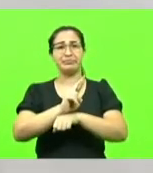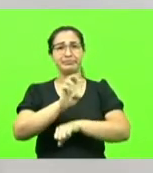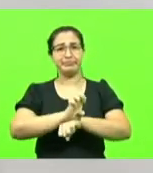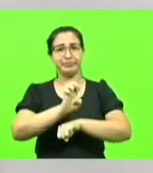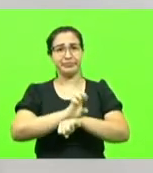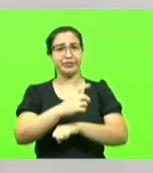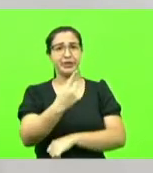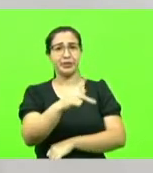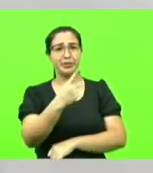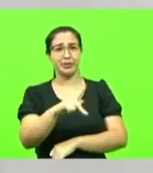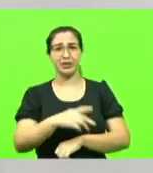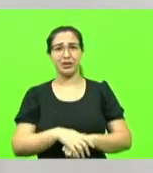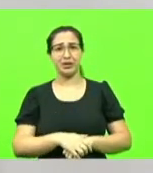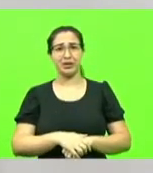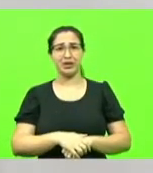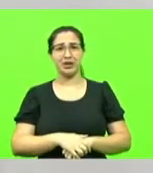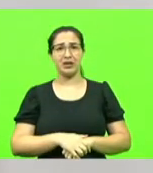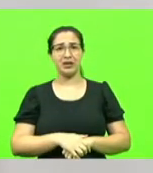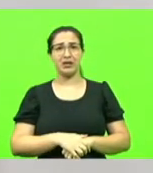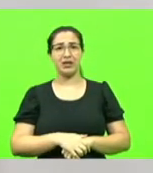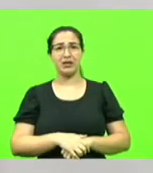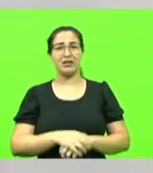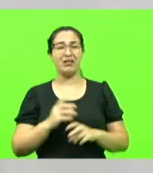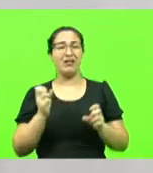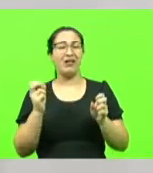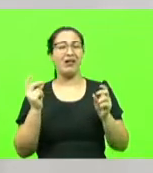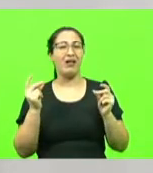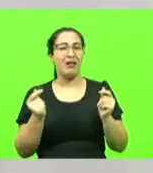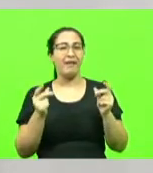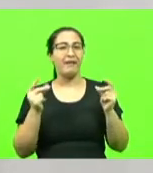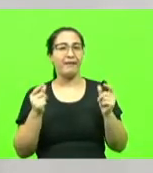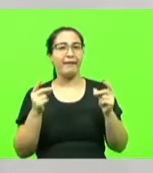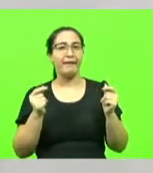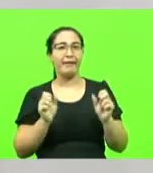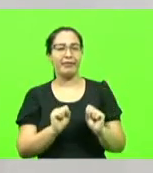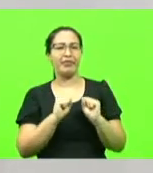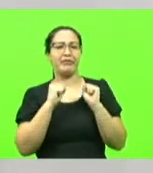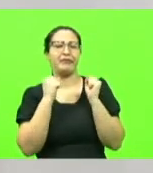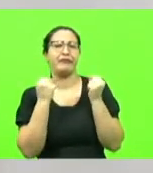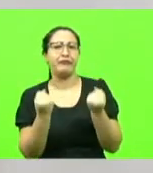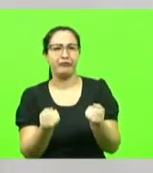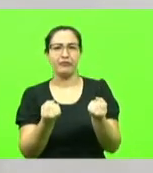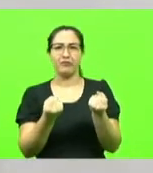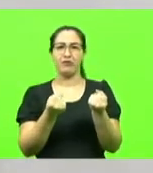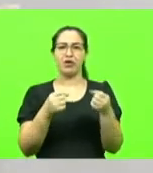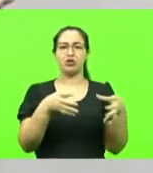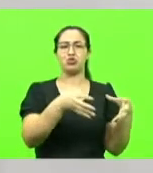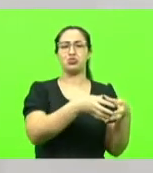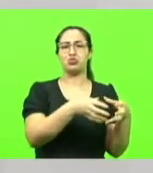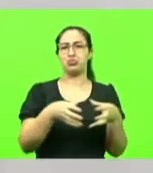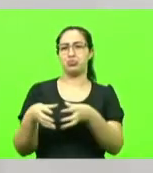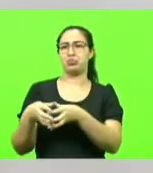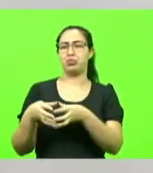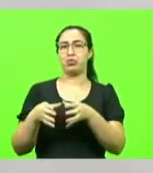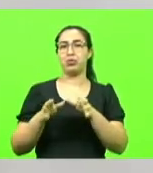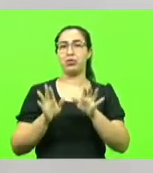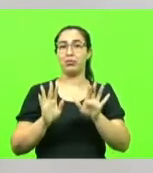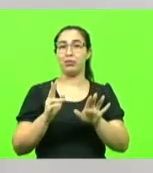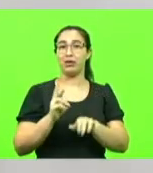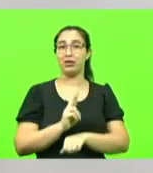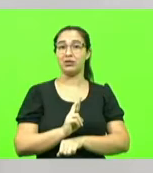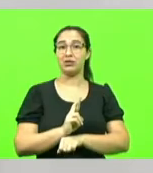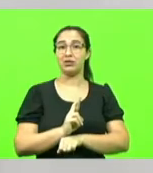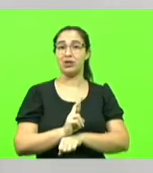ficam muito tempo focada em defender lado A e lado B e aí esquecem de representar o lado